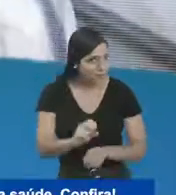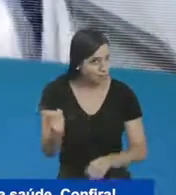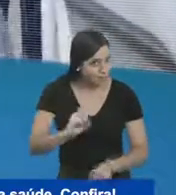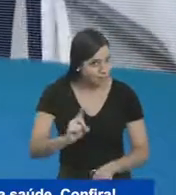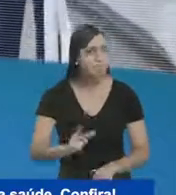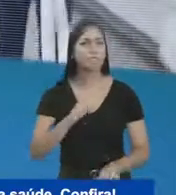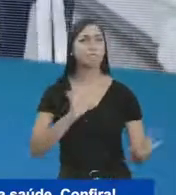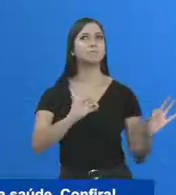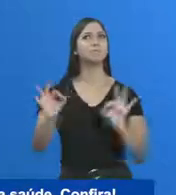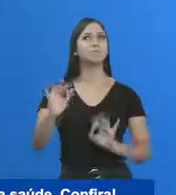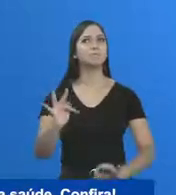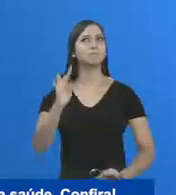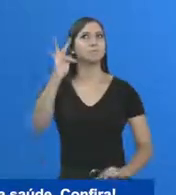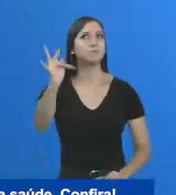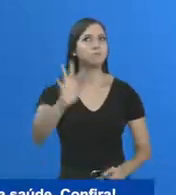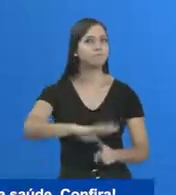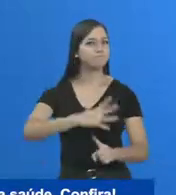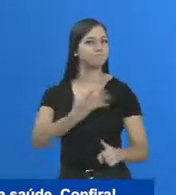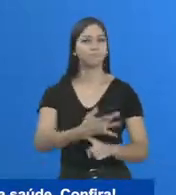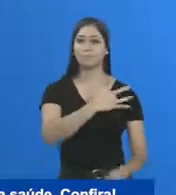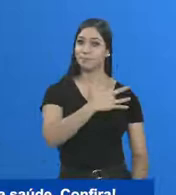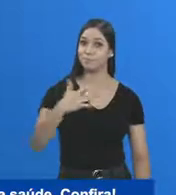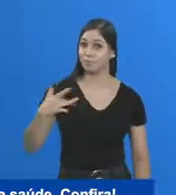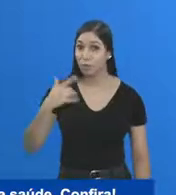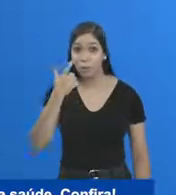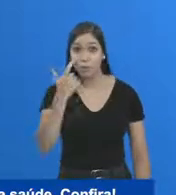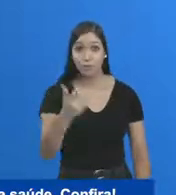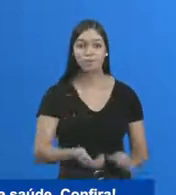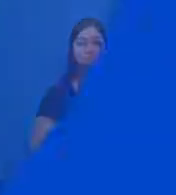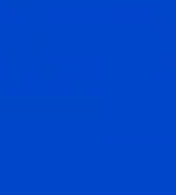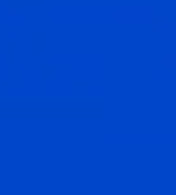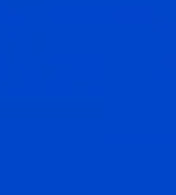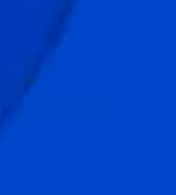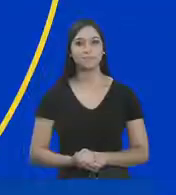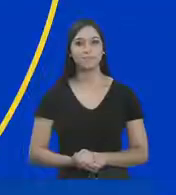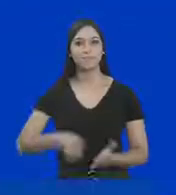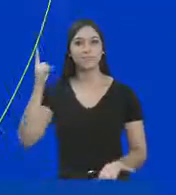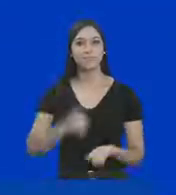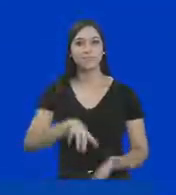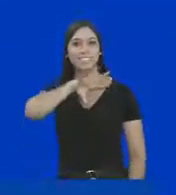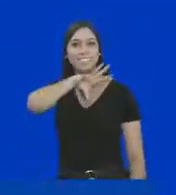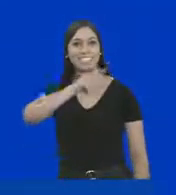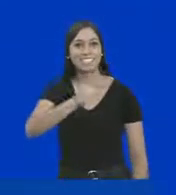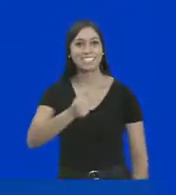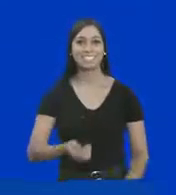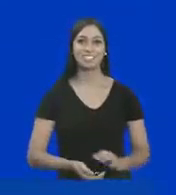Odelmo não para e já tem planos para melhorar ainda mais a saúde. Confira! Odelmo é 11!